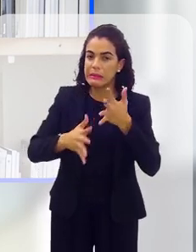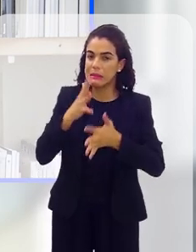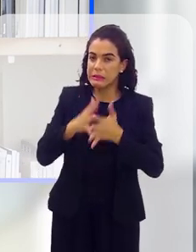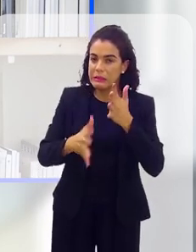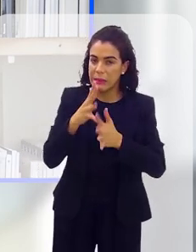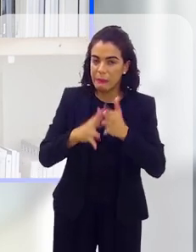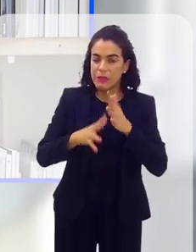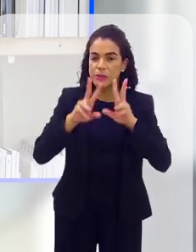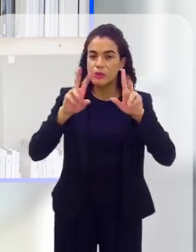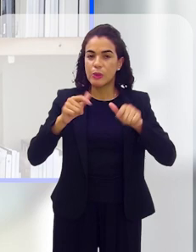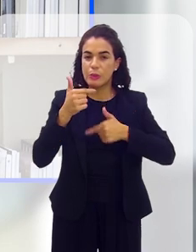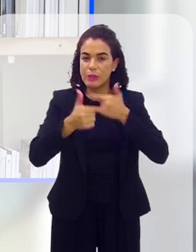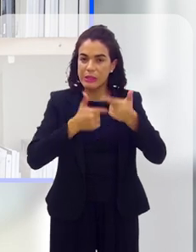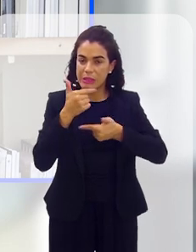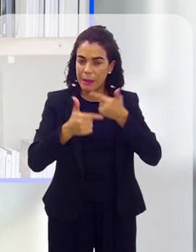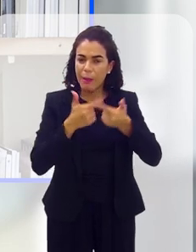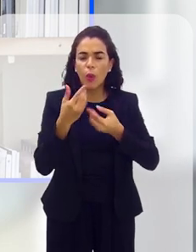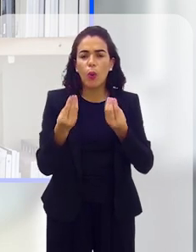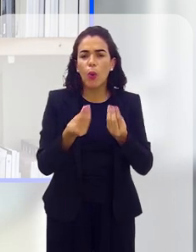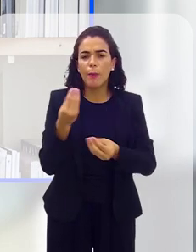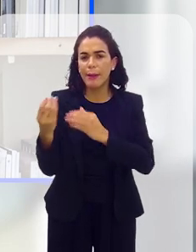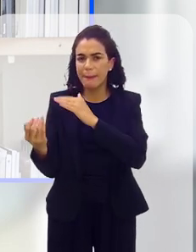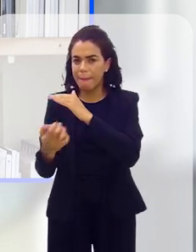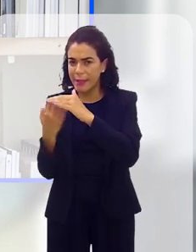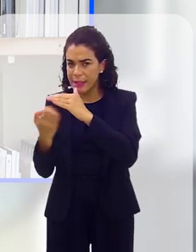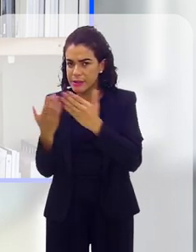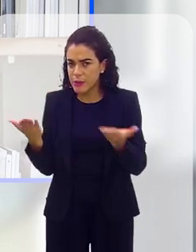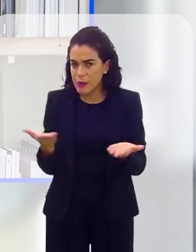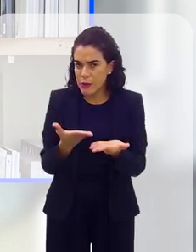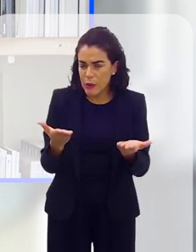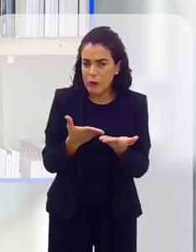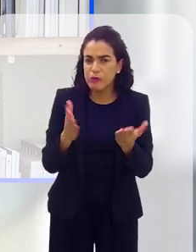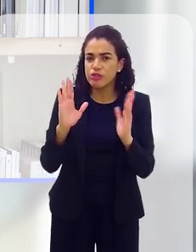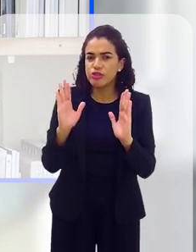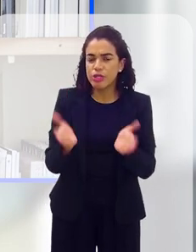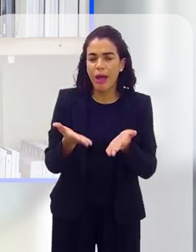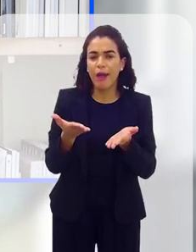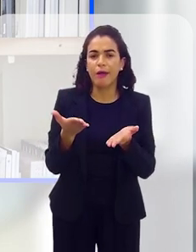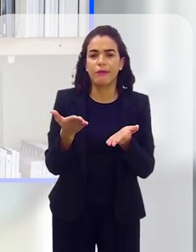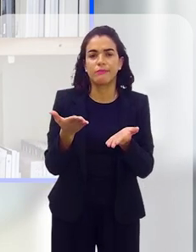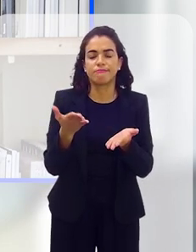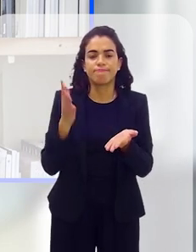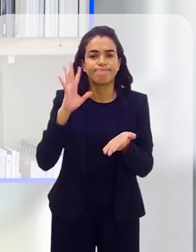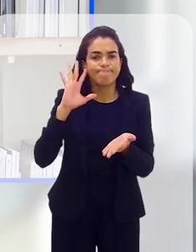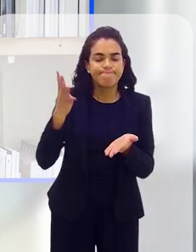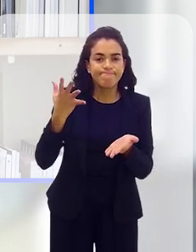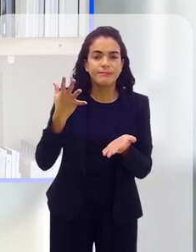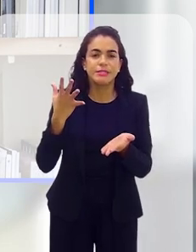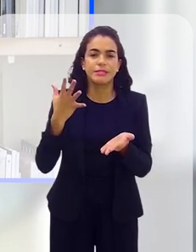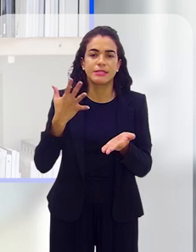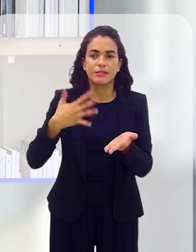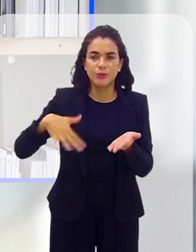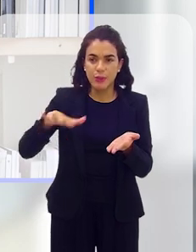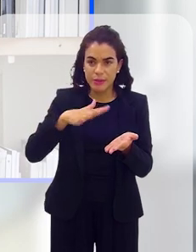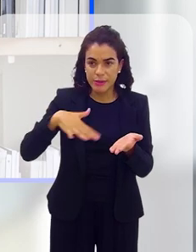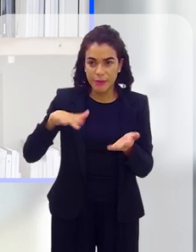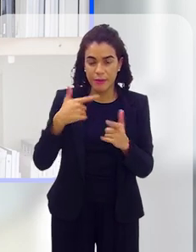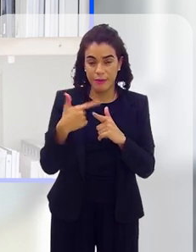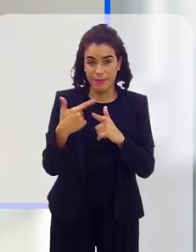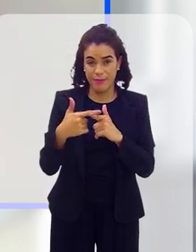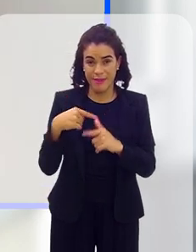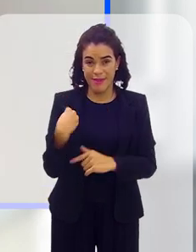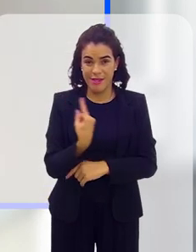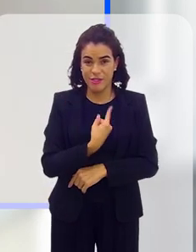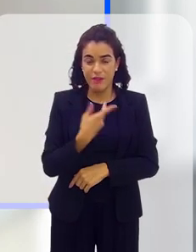às vezes ela também implica nessas relações trabalhistas, né? Como é que as empresas hoje em dia elas têm lidado com essa questão, Fernanda? Digo